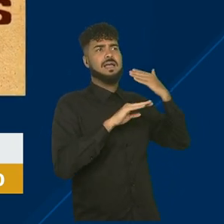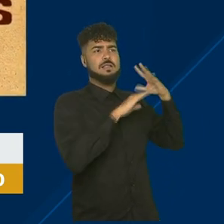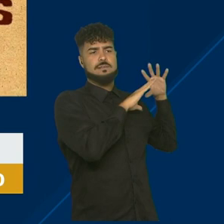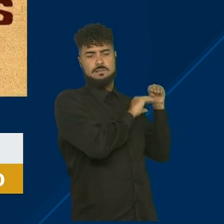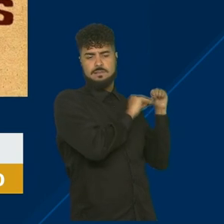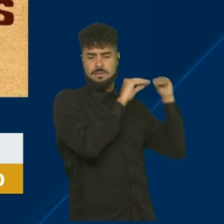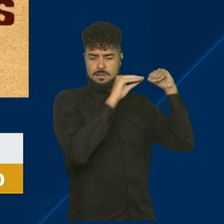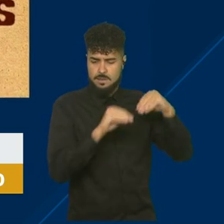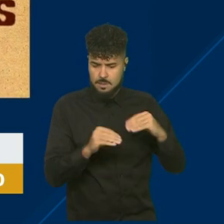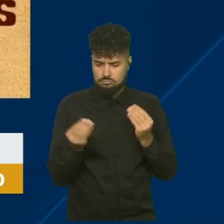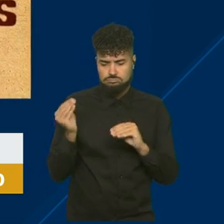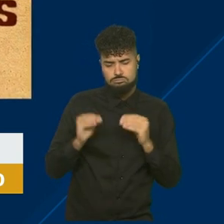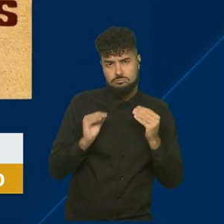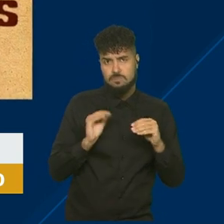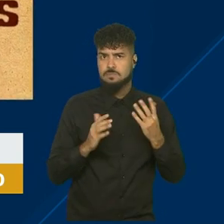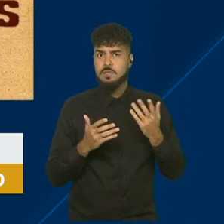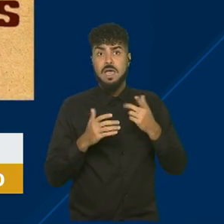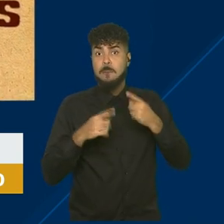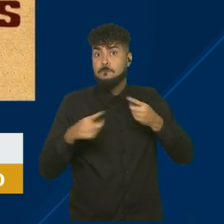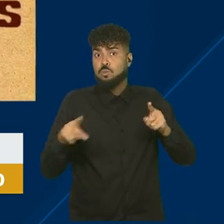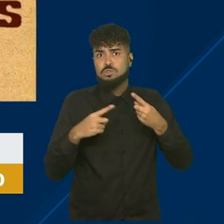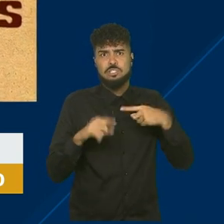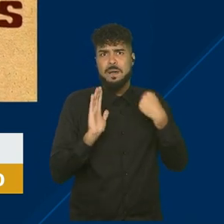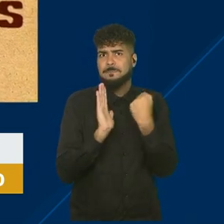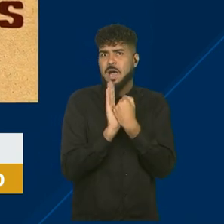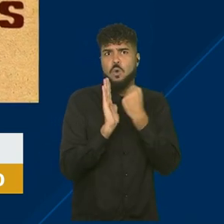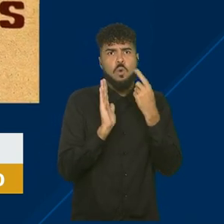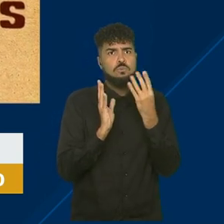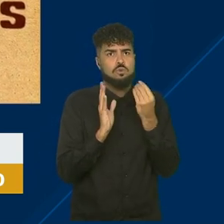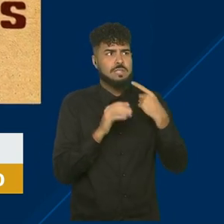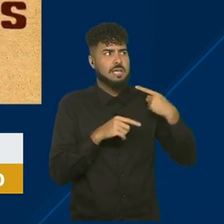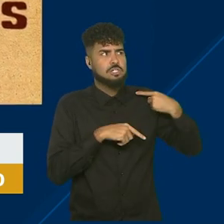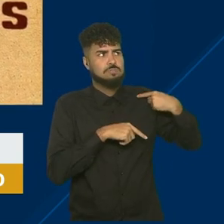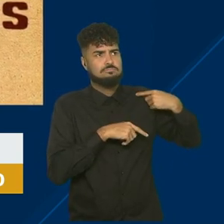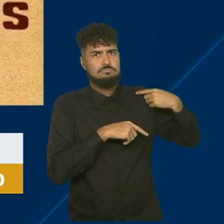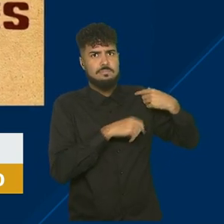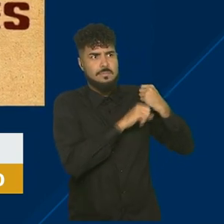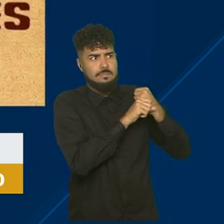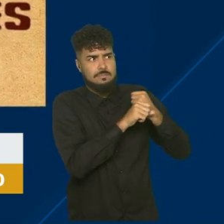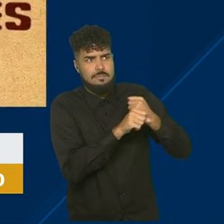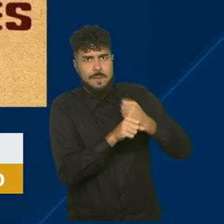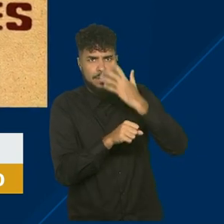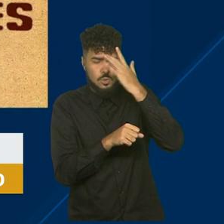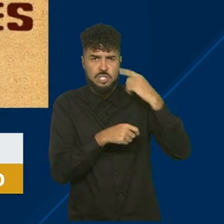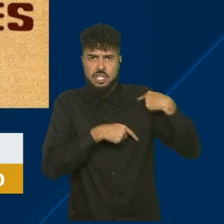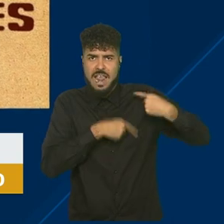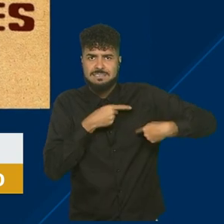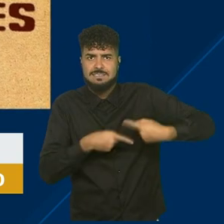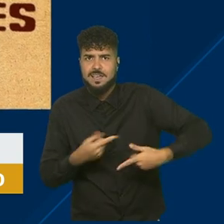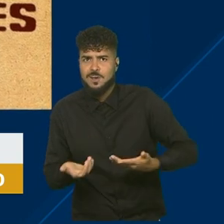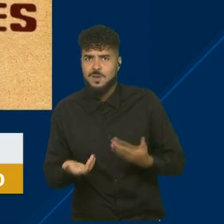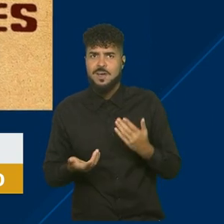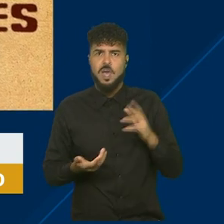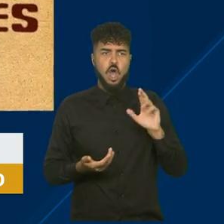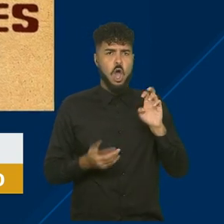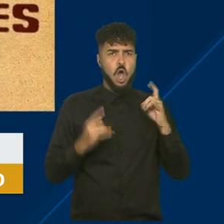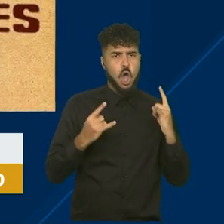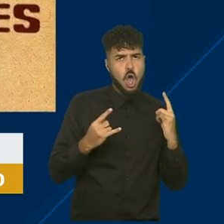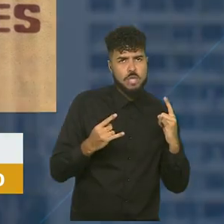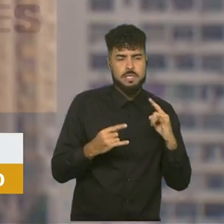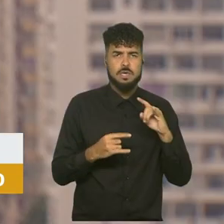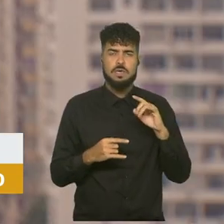essas últimas gerações, que são coisas do blues, do rock e do jazz. Ou seja, esse álbum, ele abrange